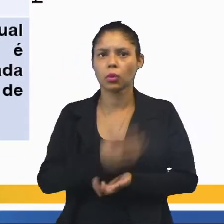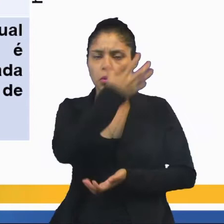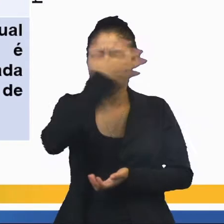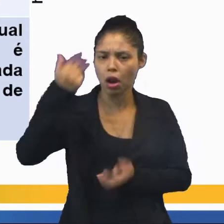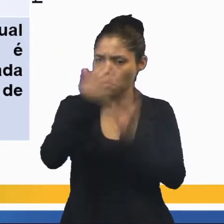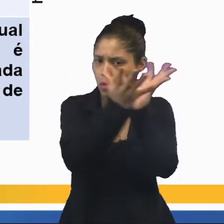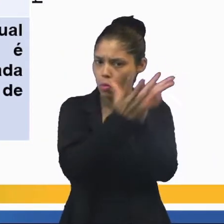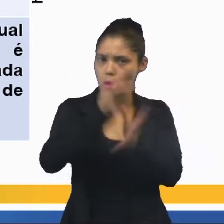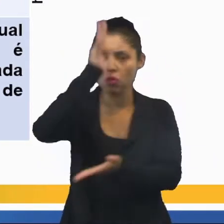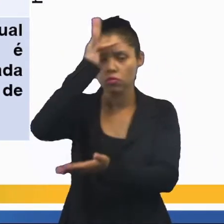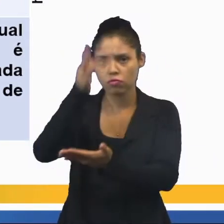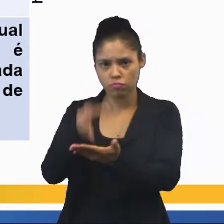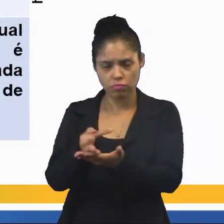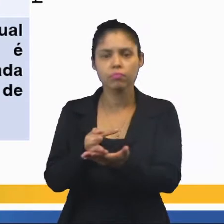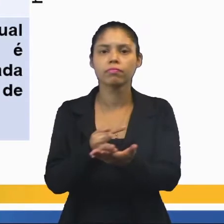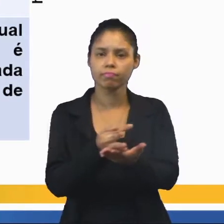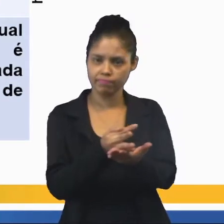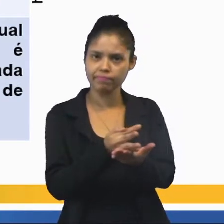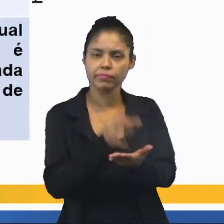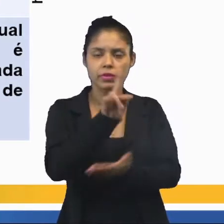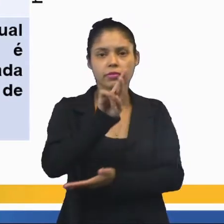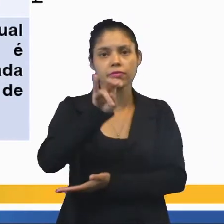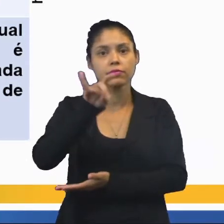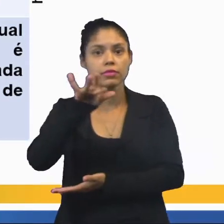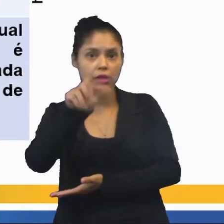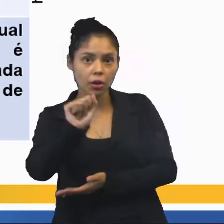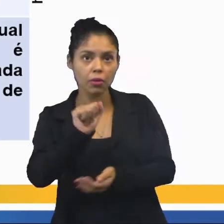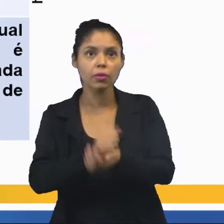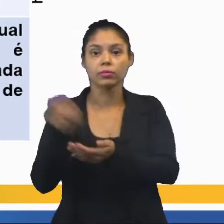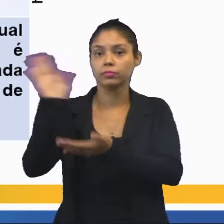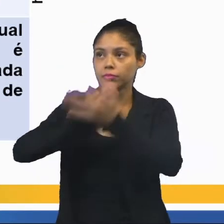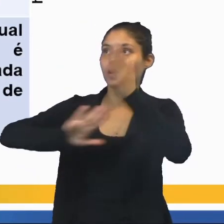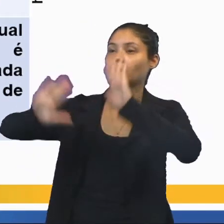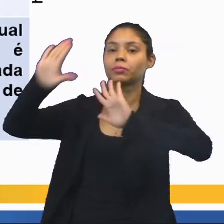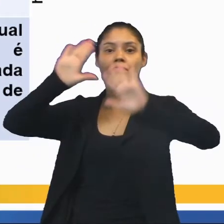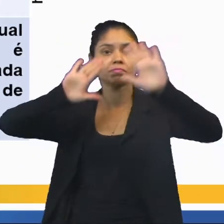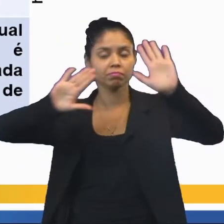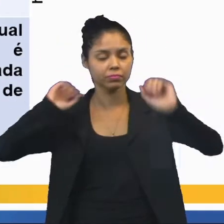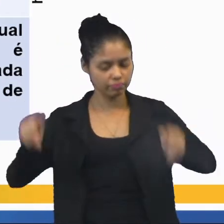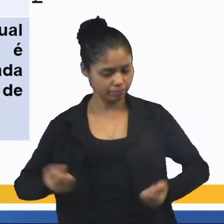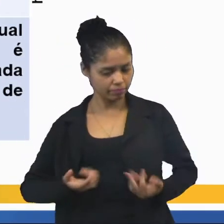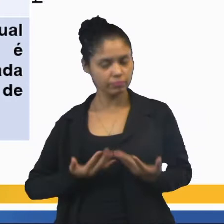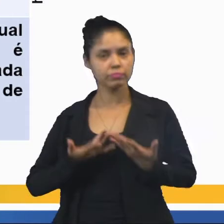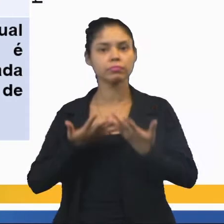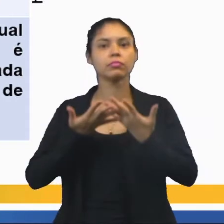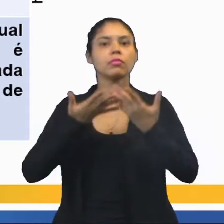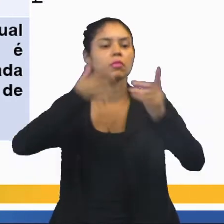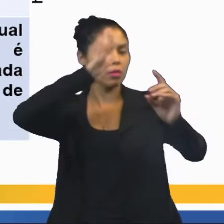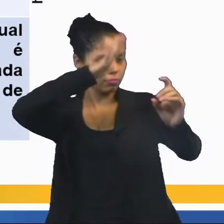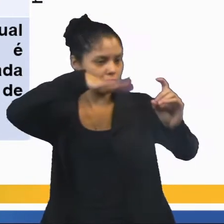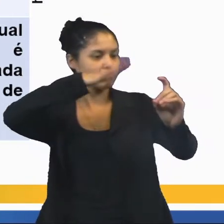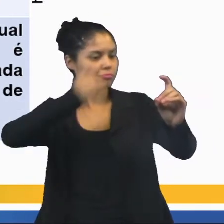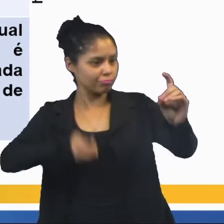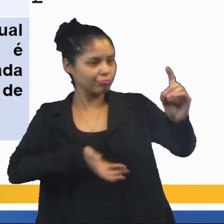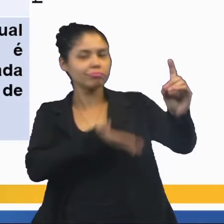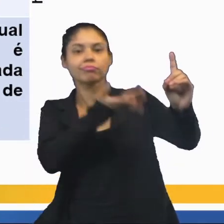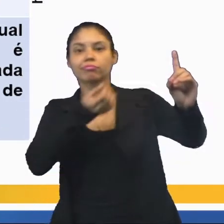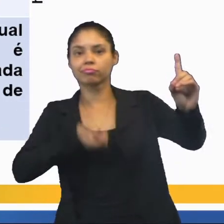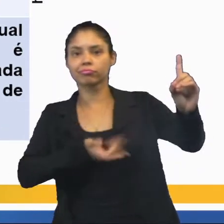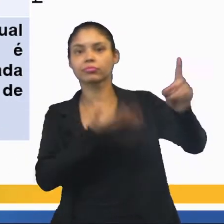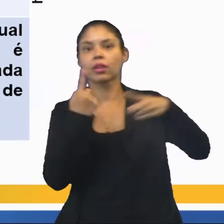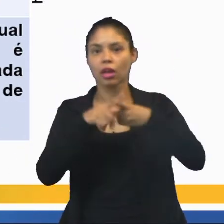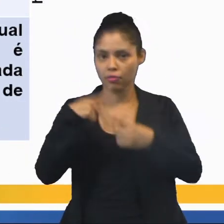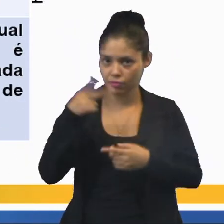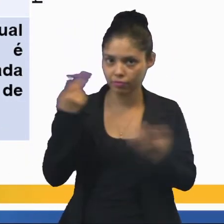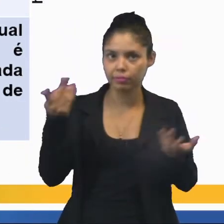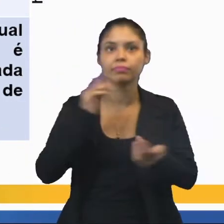grupo de fiéis, independente da religião, adora ou venera uma divindade. A gente se refere à divindade porque